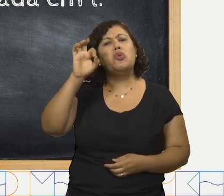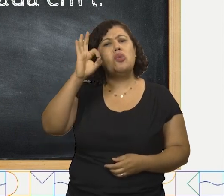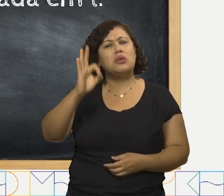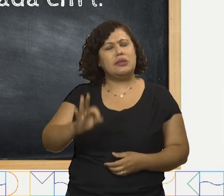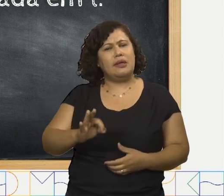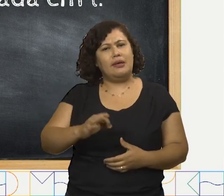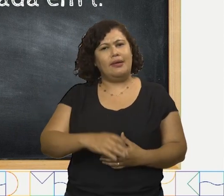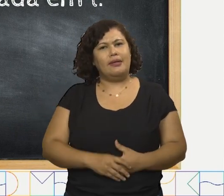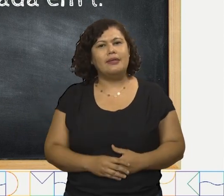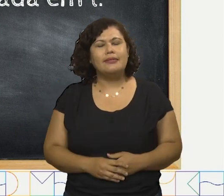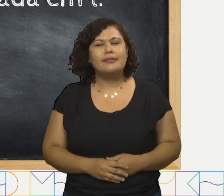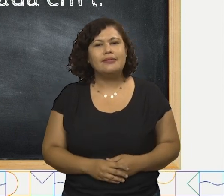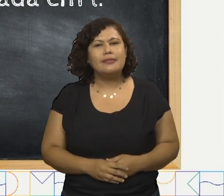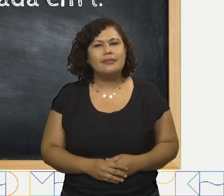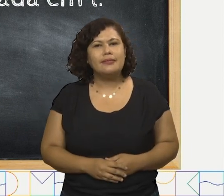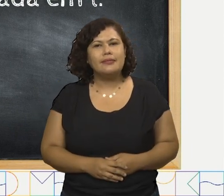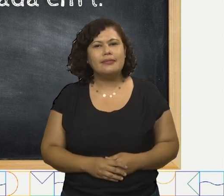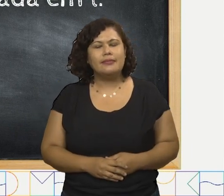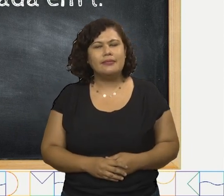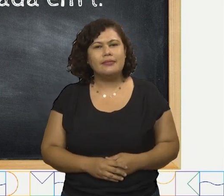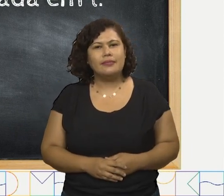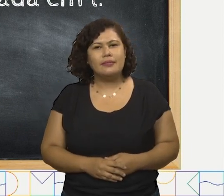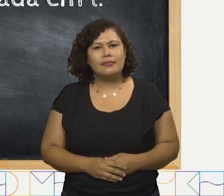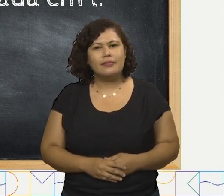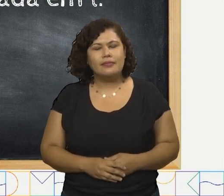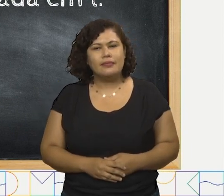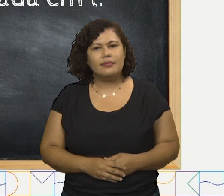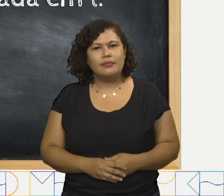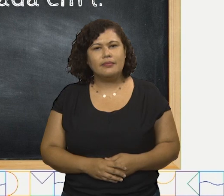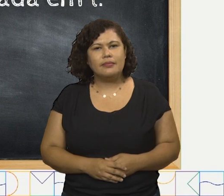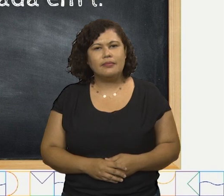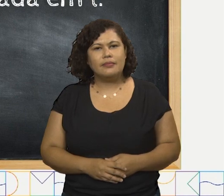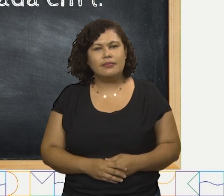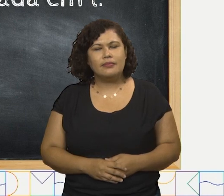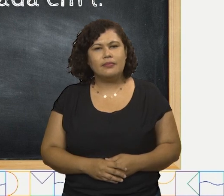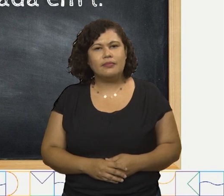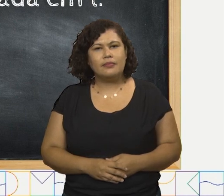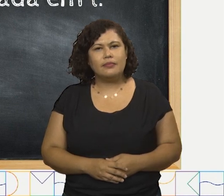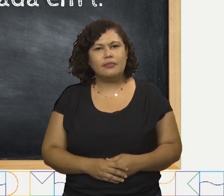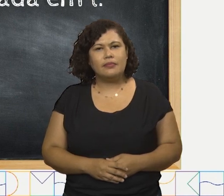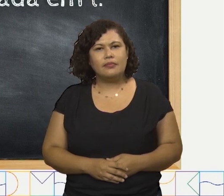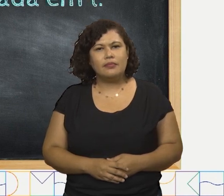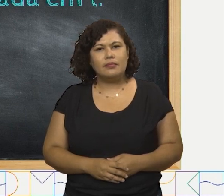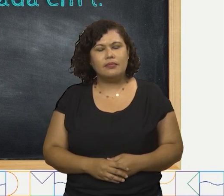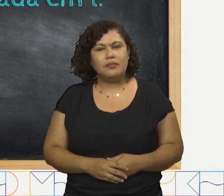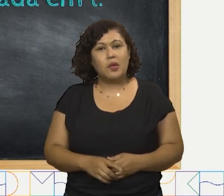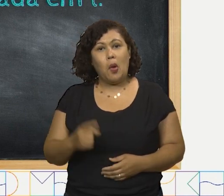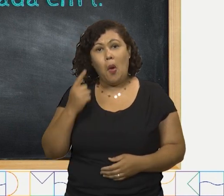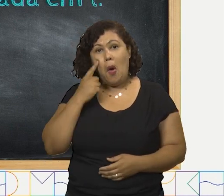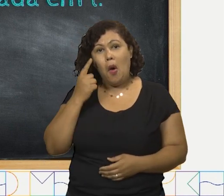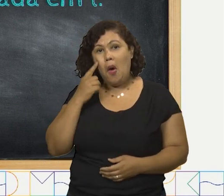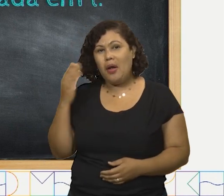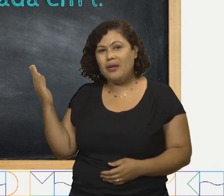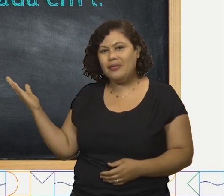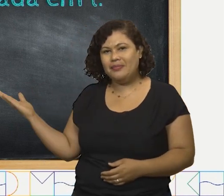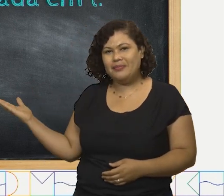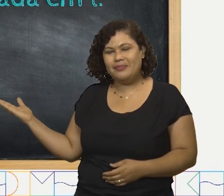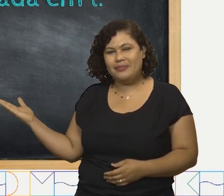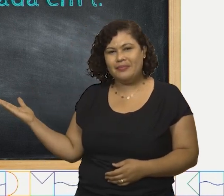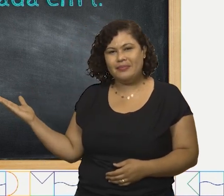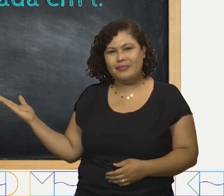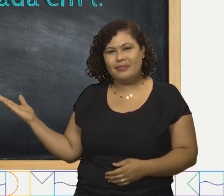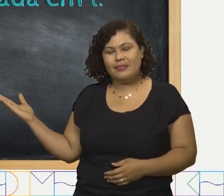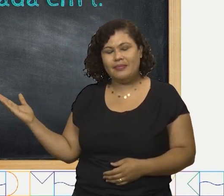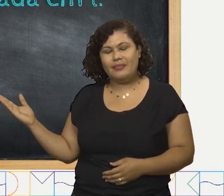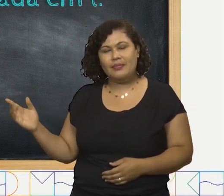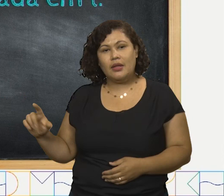Anote a sua resposta e vamos comparar novamente. Olhem aí a resposta.